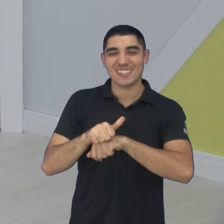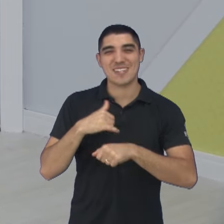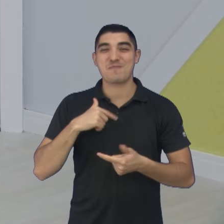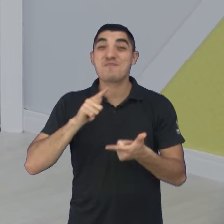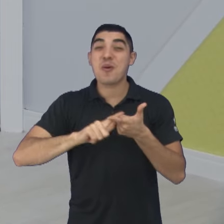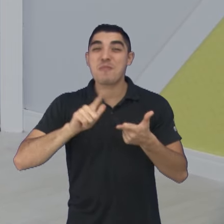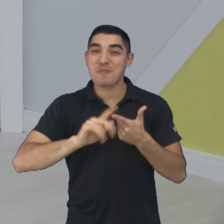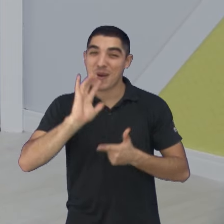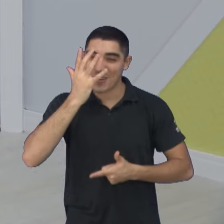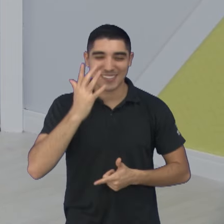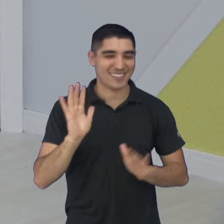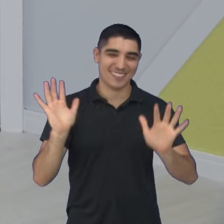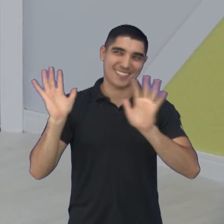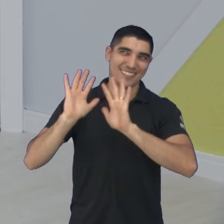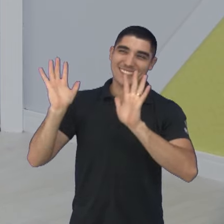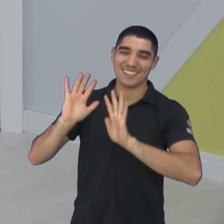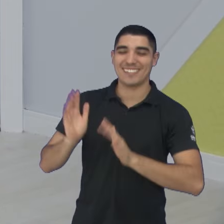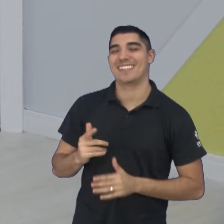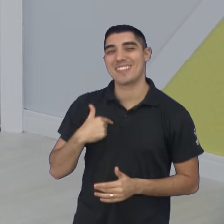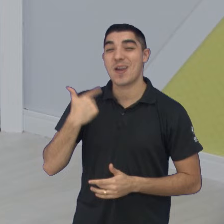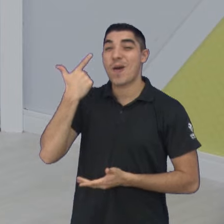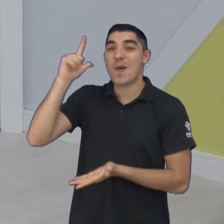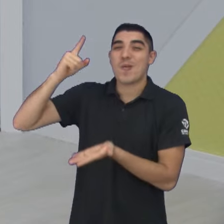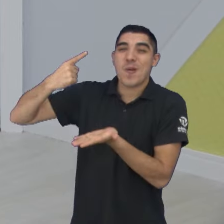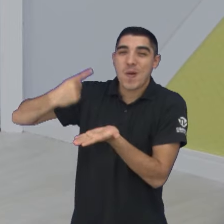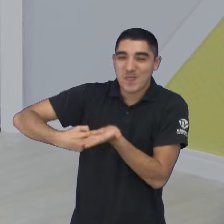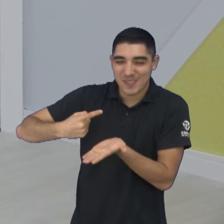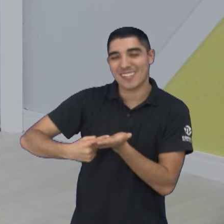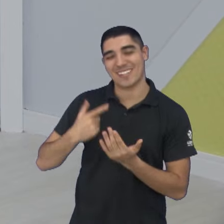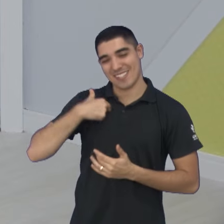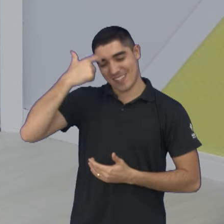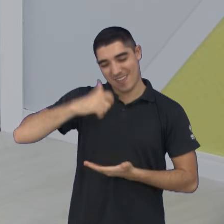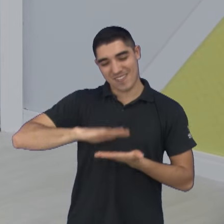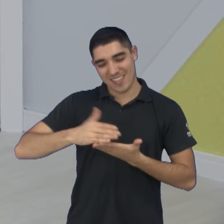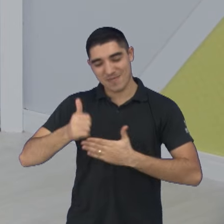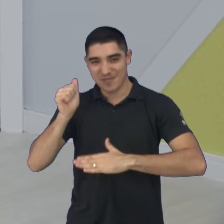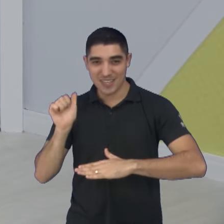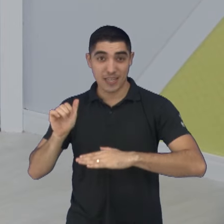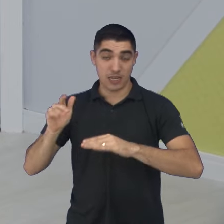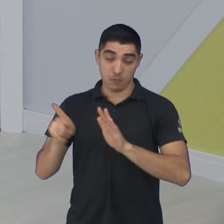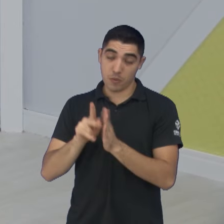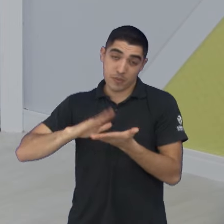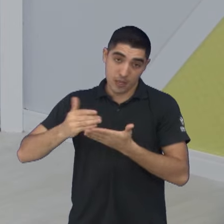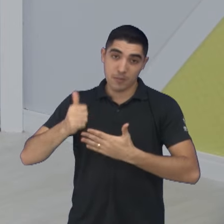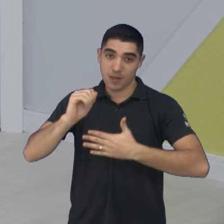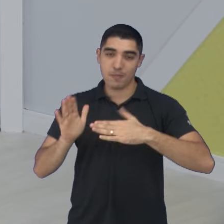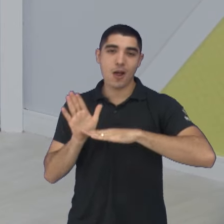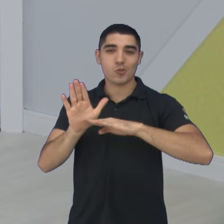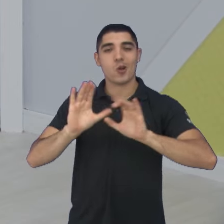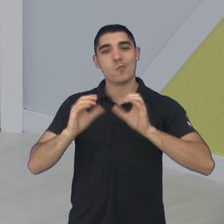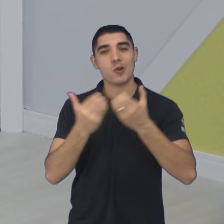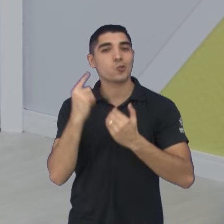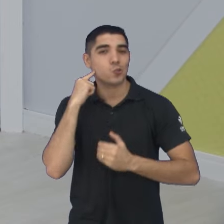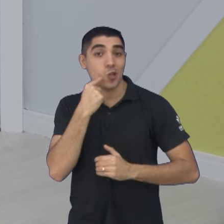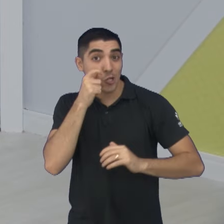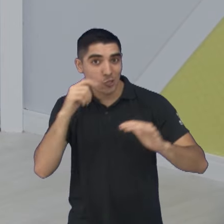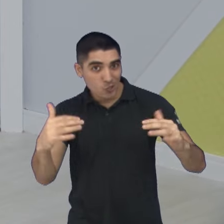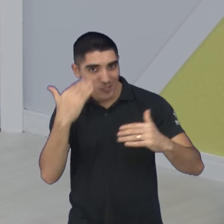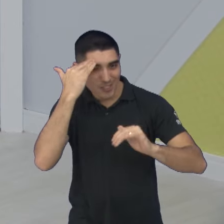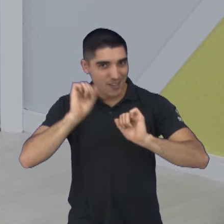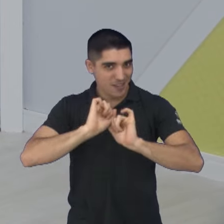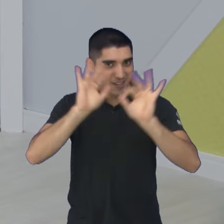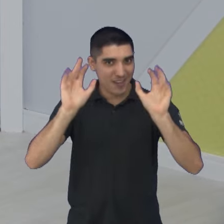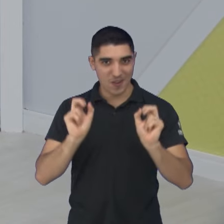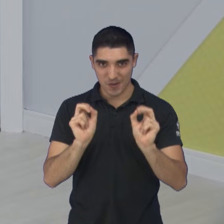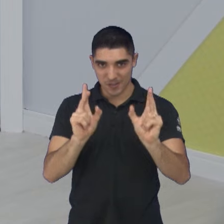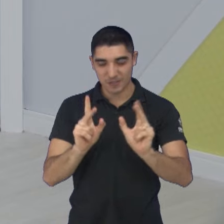está de volta o nosso querido Luizão, tá certo? Luizão que sempre leva informação para a comunidade surda que acompanha o nosso Hora do Esporte. Olha só, a